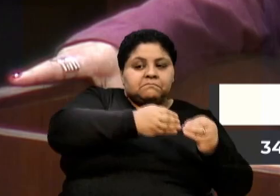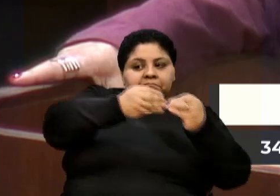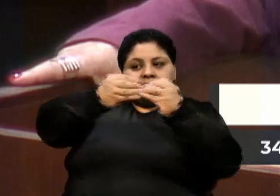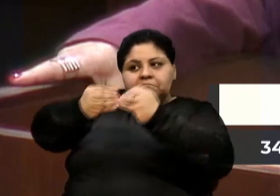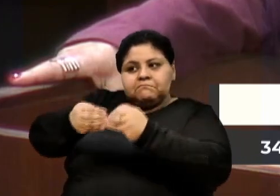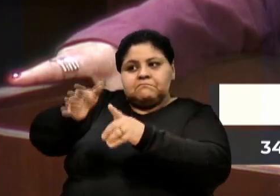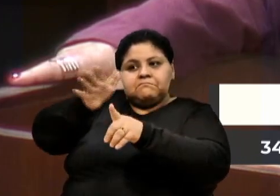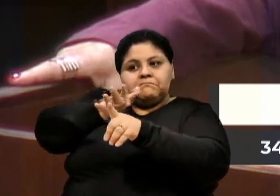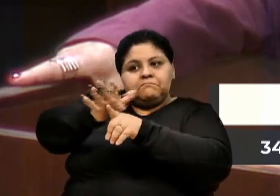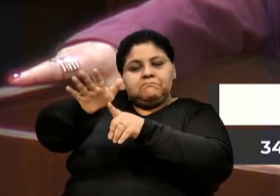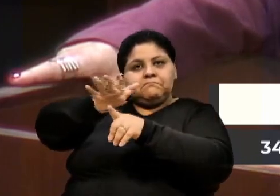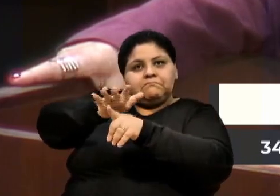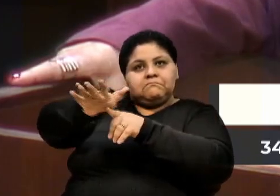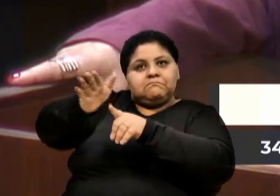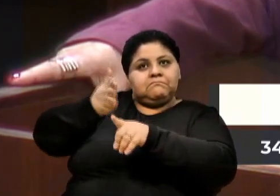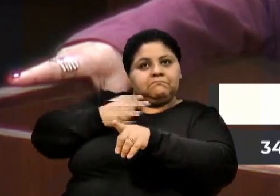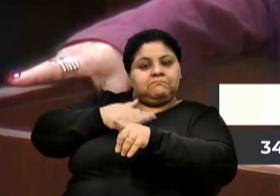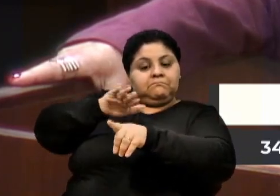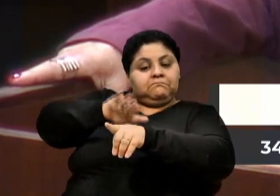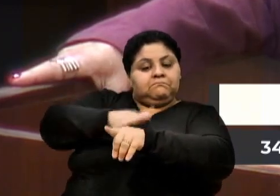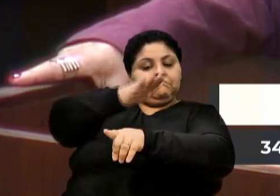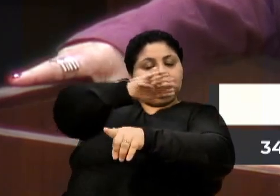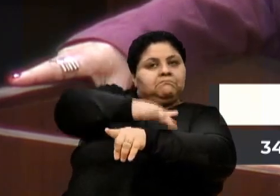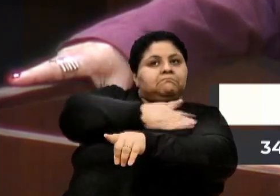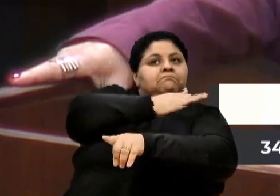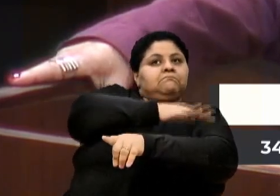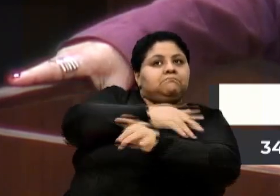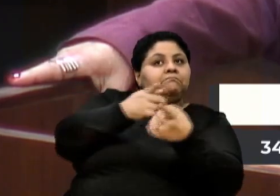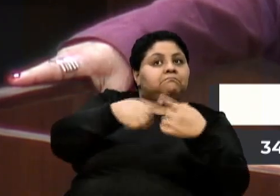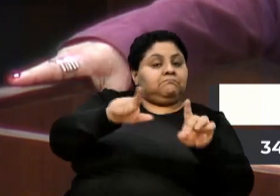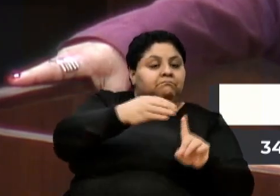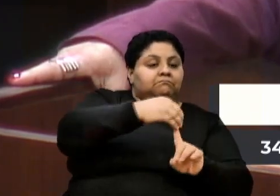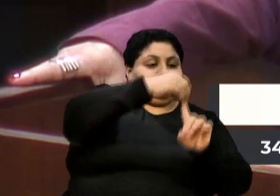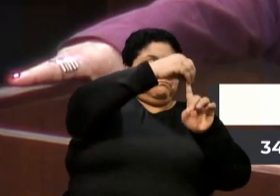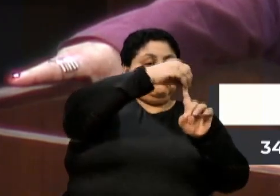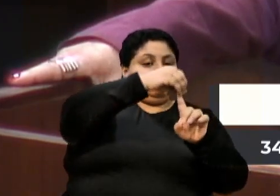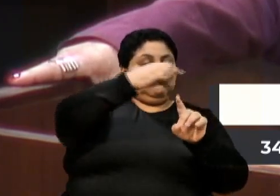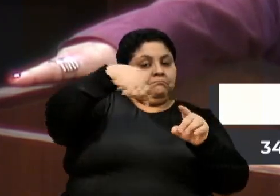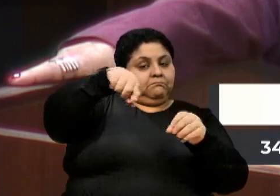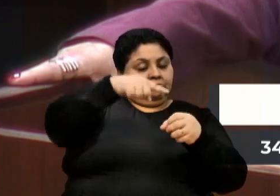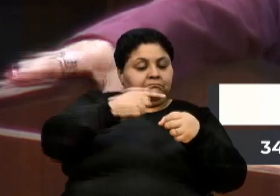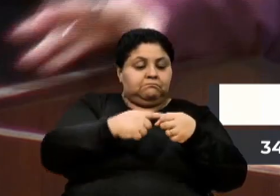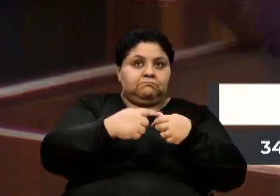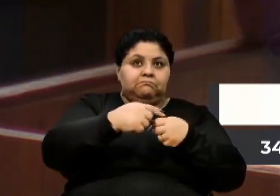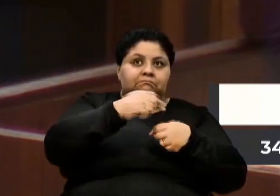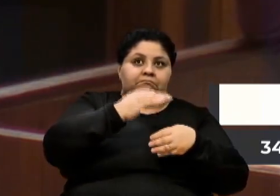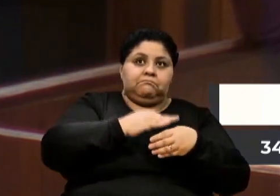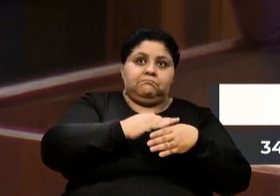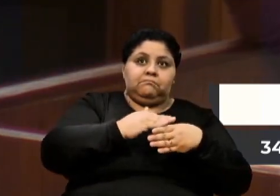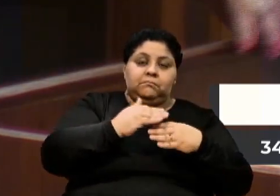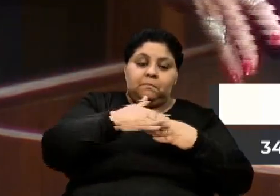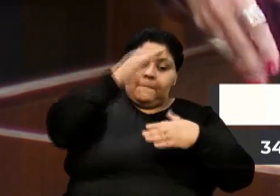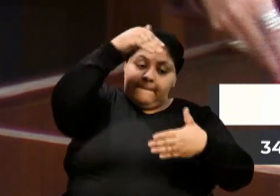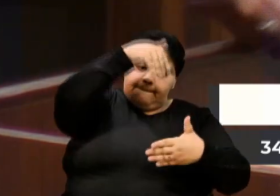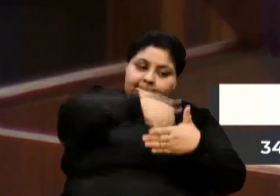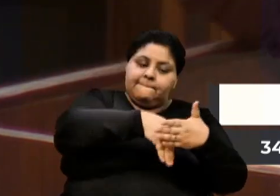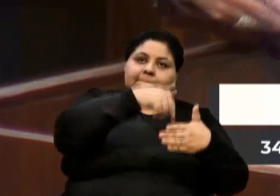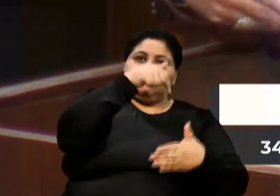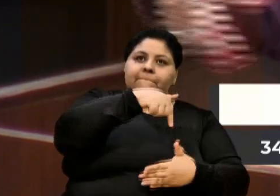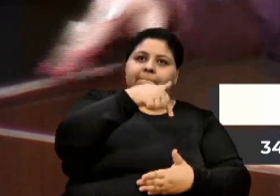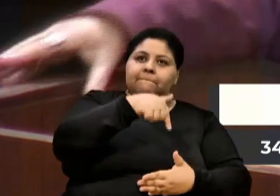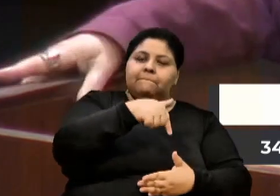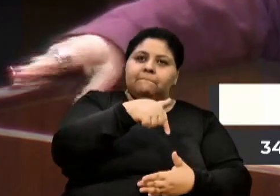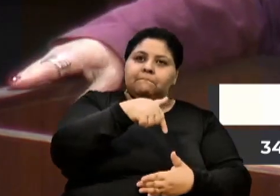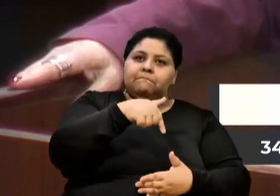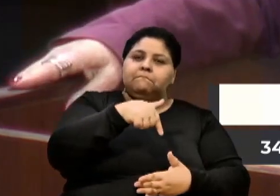Serra, mas principalmente da nossa cidade, as que foram mais votadas aqui, incluindo, fiz o